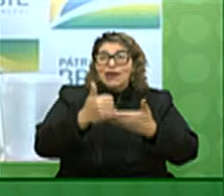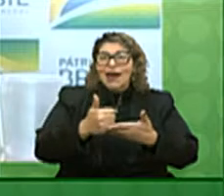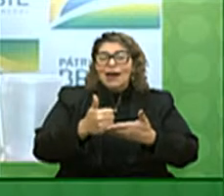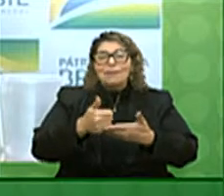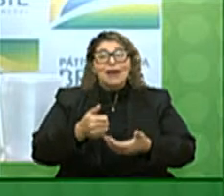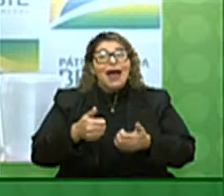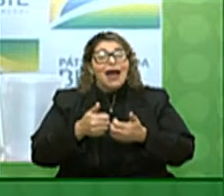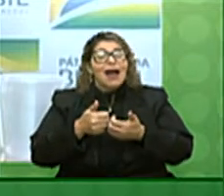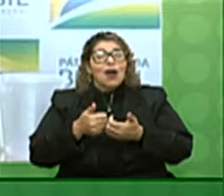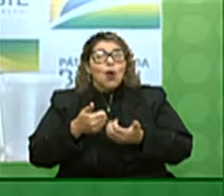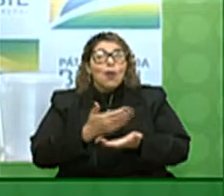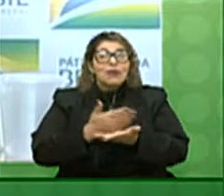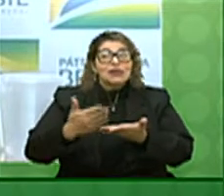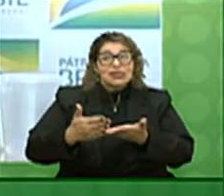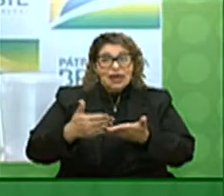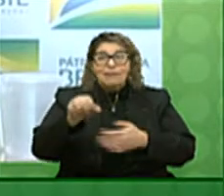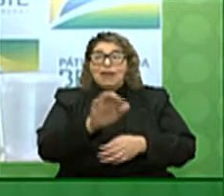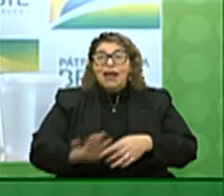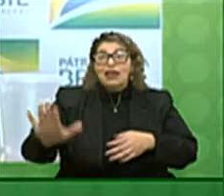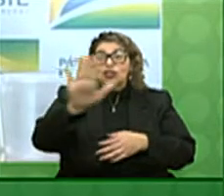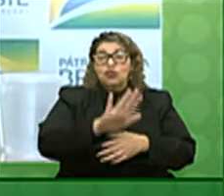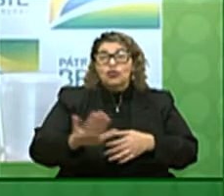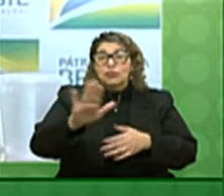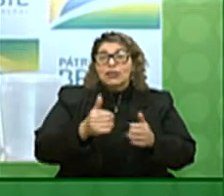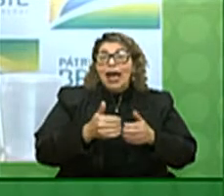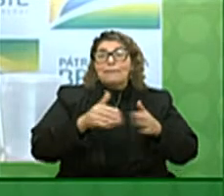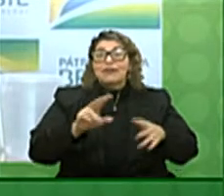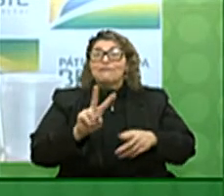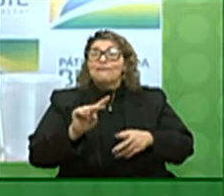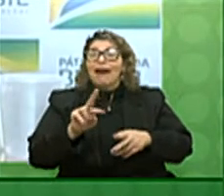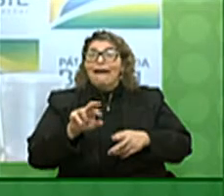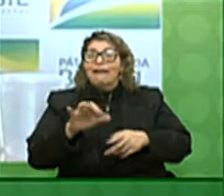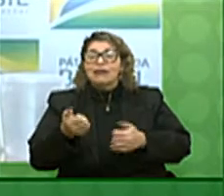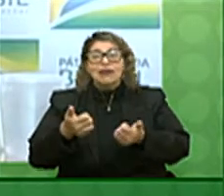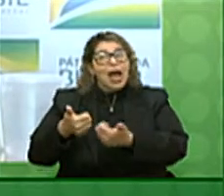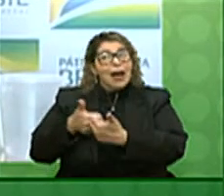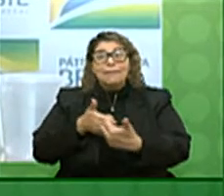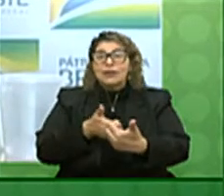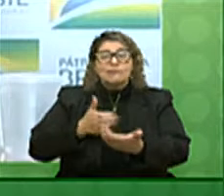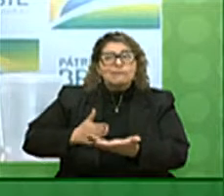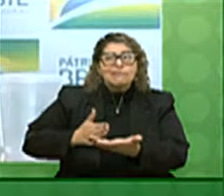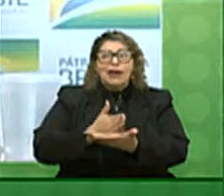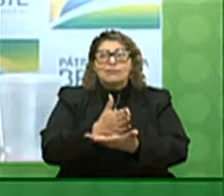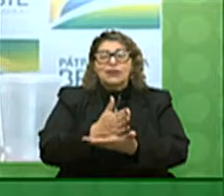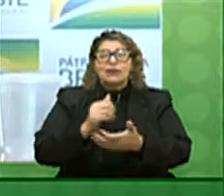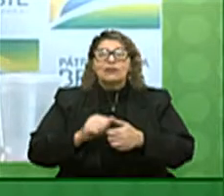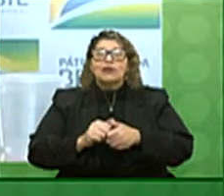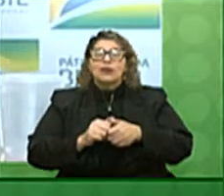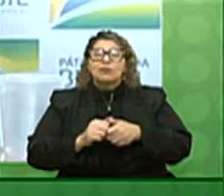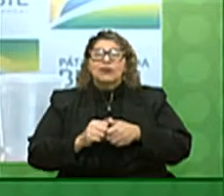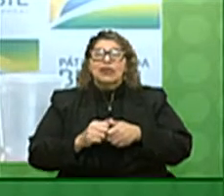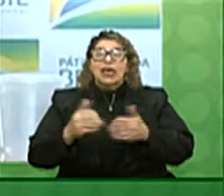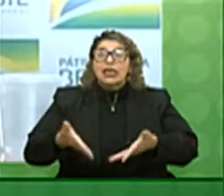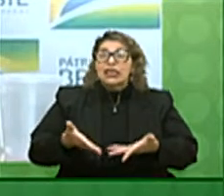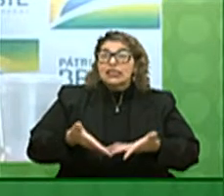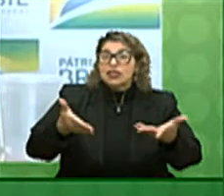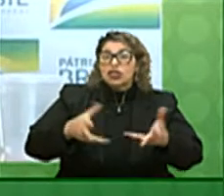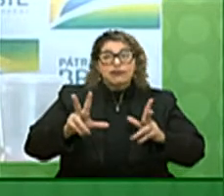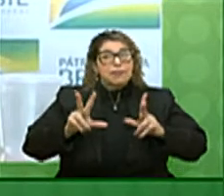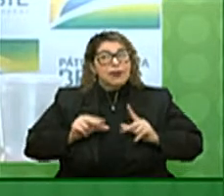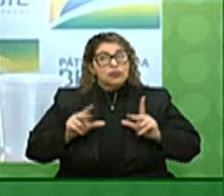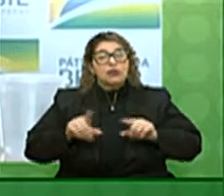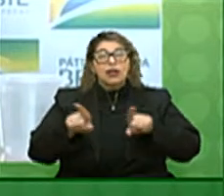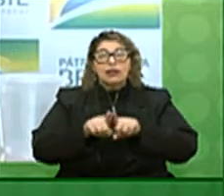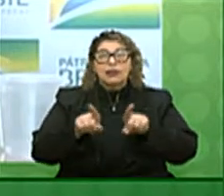cada uma das diferentes regiões do país operando e abrindo caminho para que a iniciativa privada então avance e